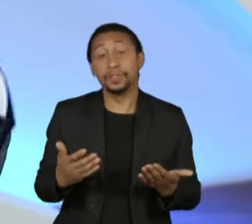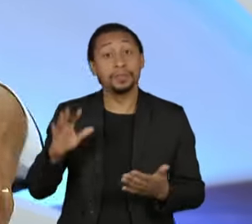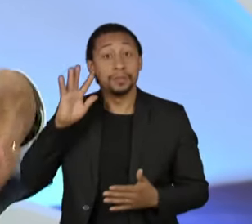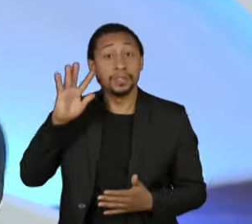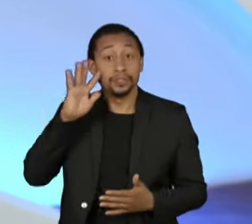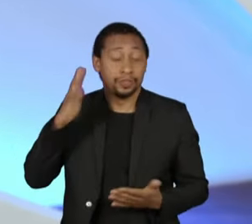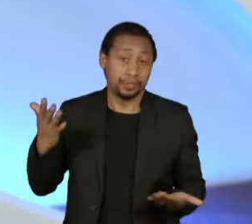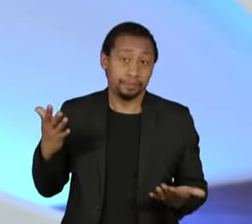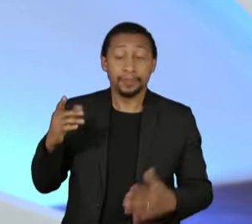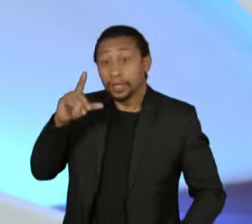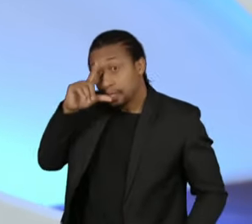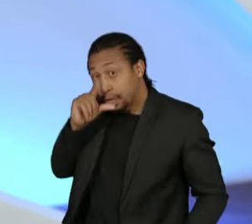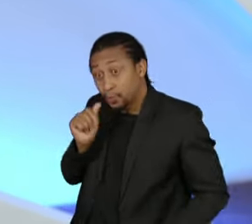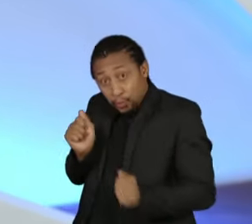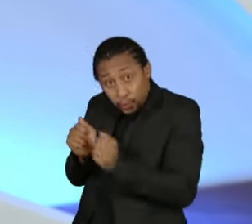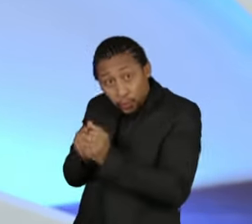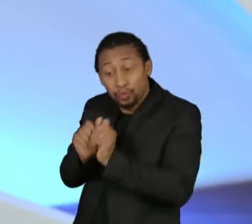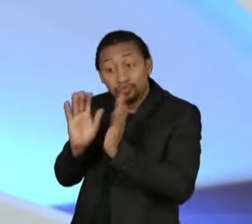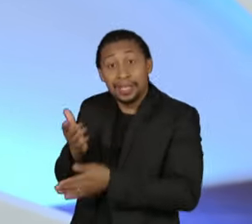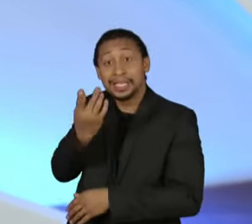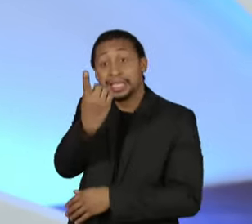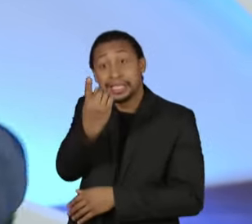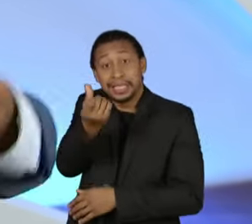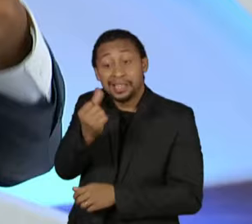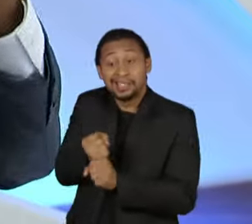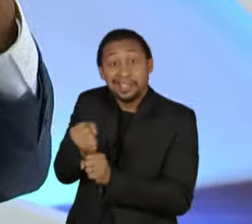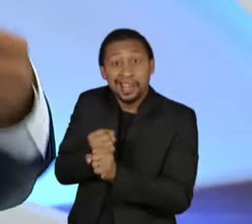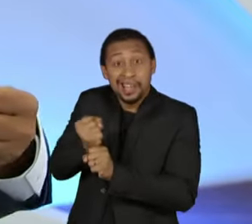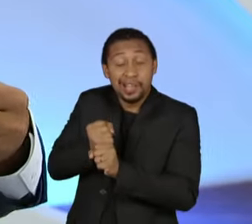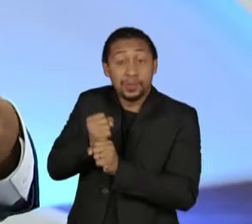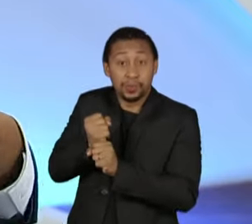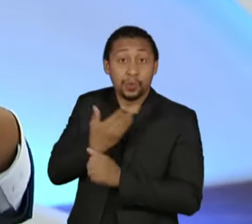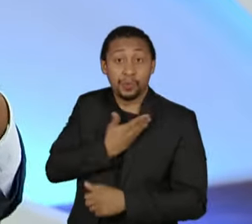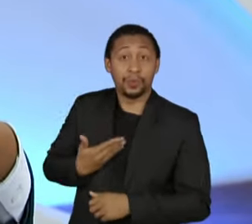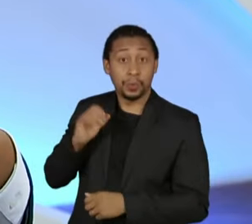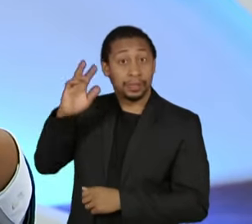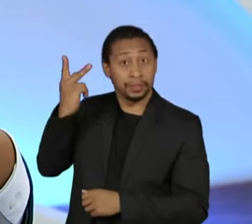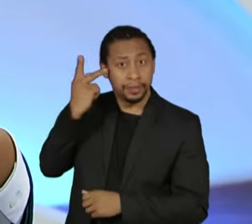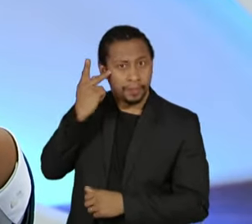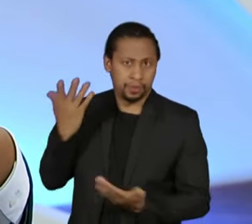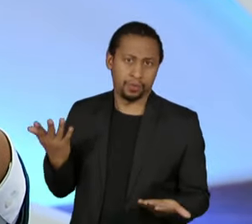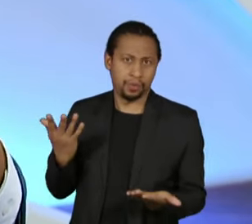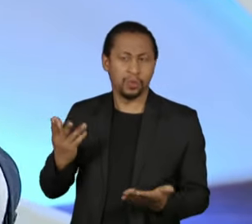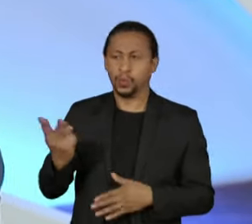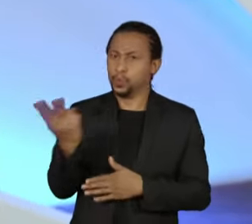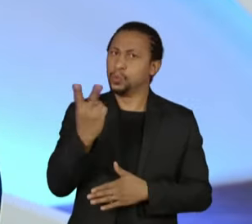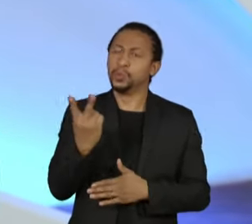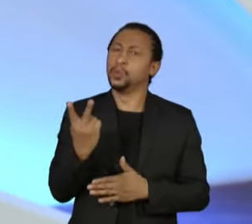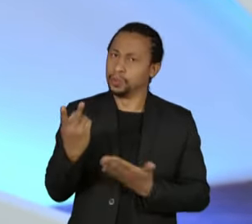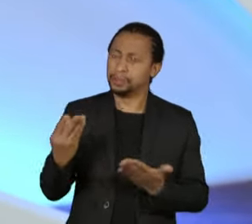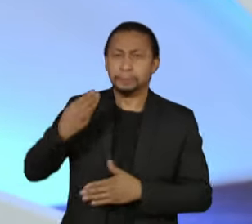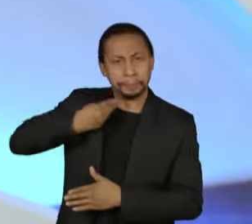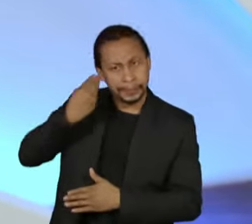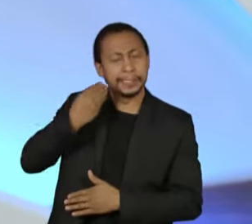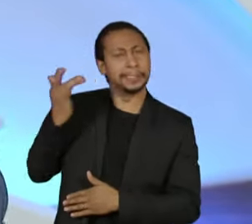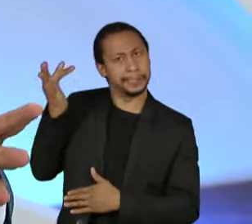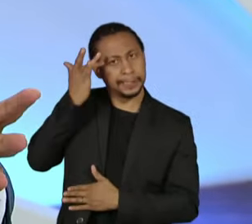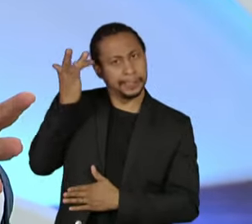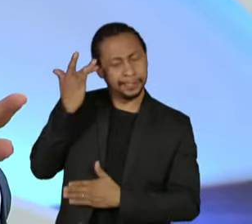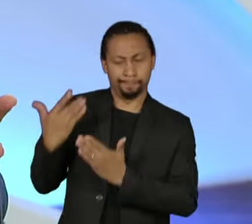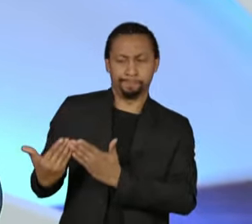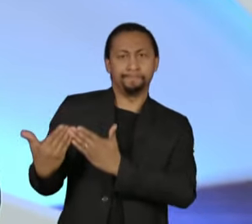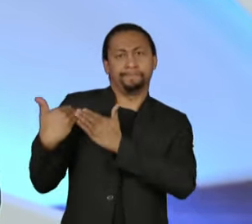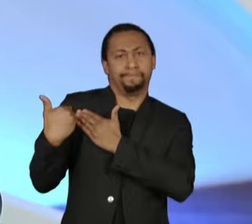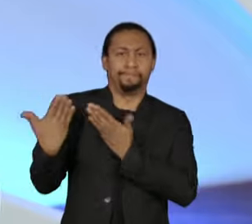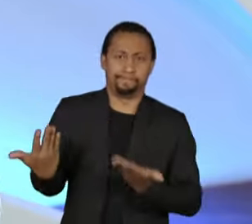anos governador aqui de São Paulo. Então, são duas pessoas experientes, responsáveis, maduras, e, é claro, sabem que vão